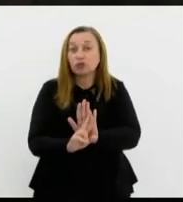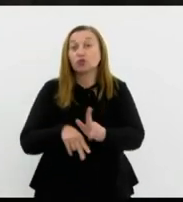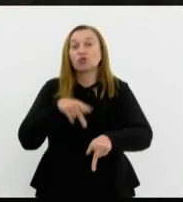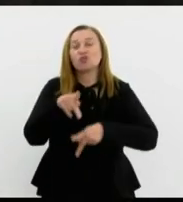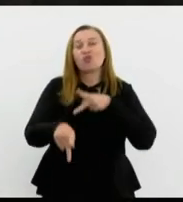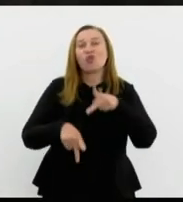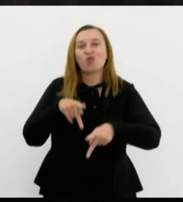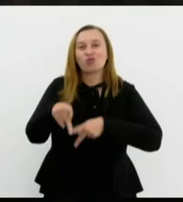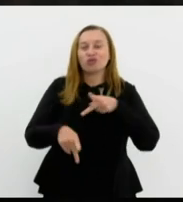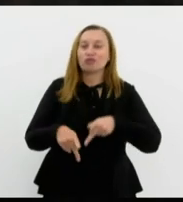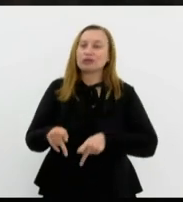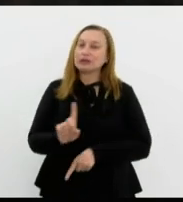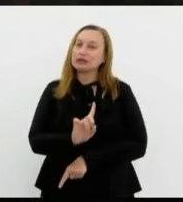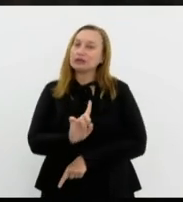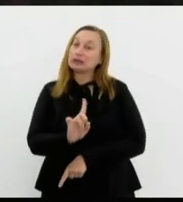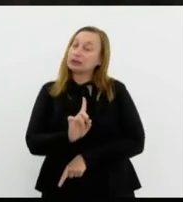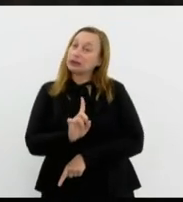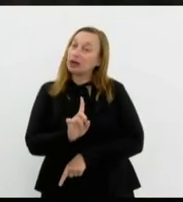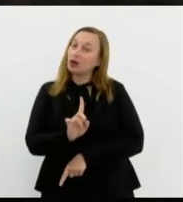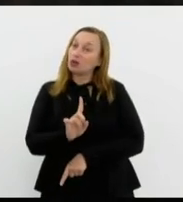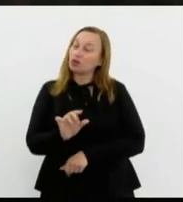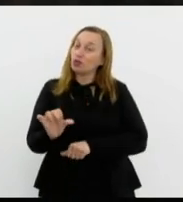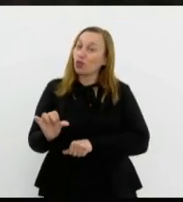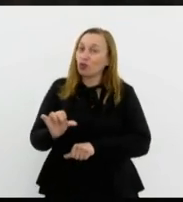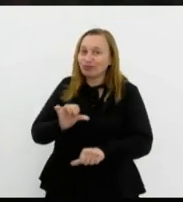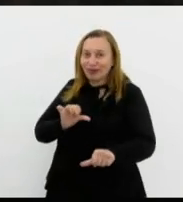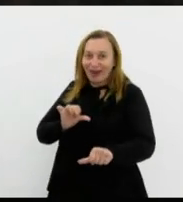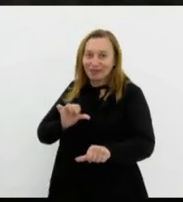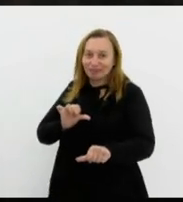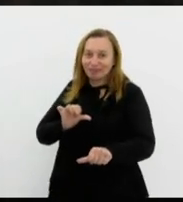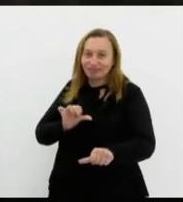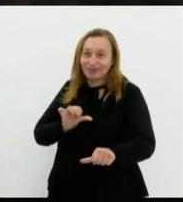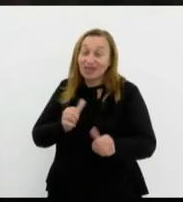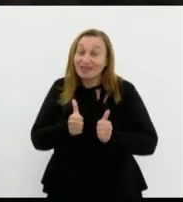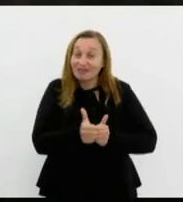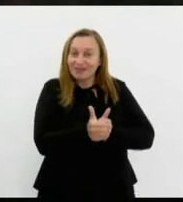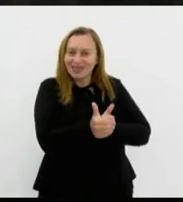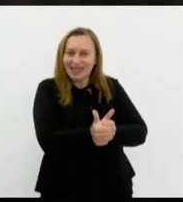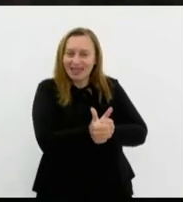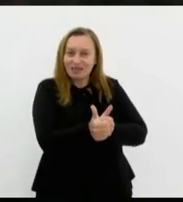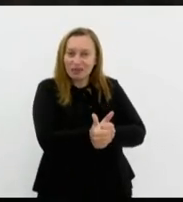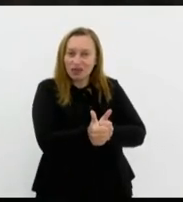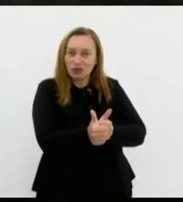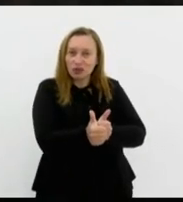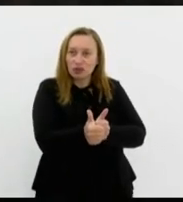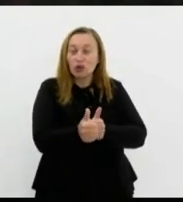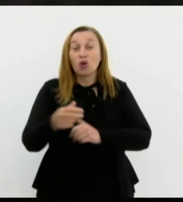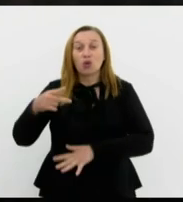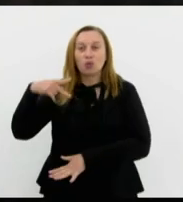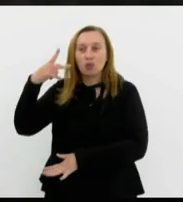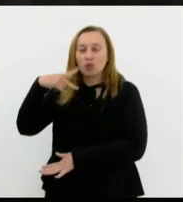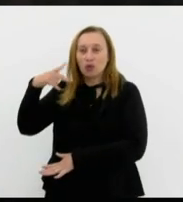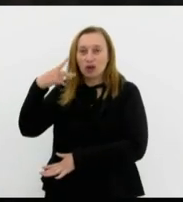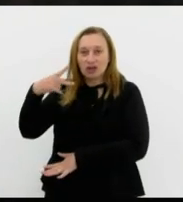e não de um segmento político, representante dos ideais